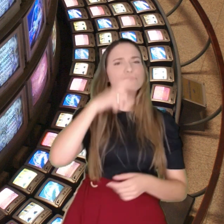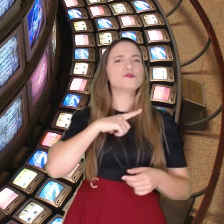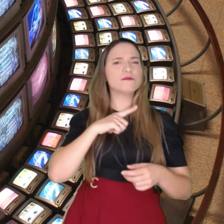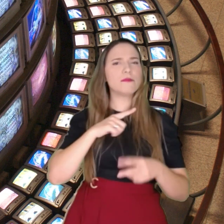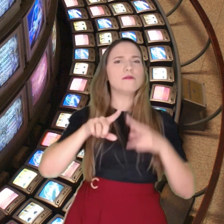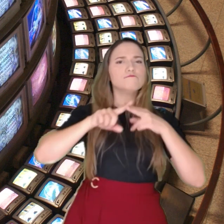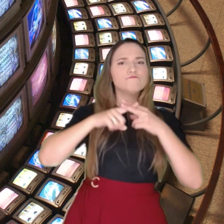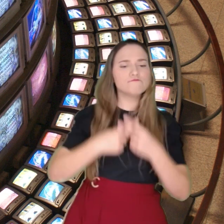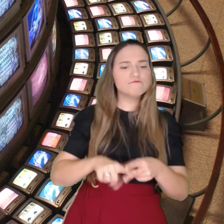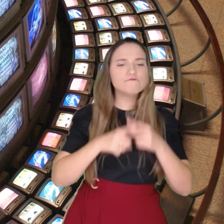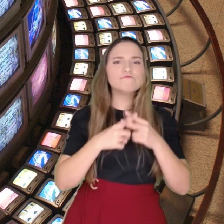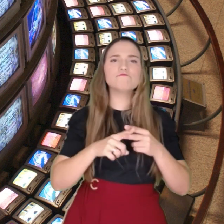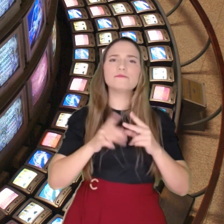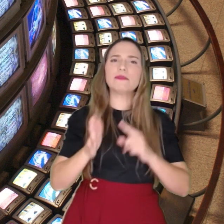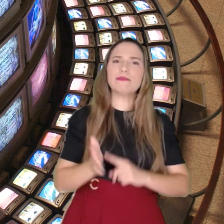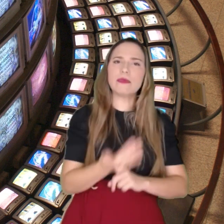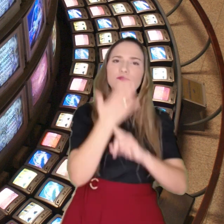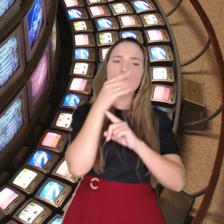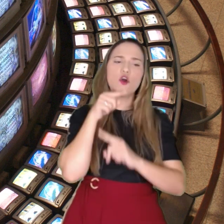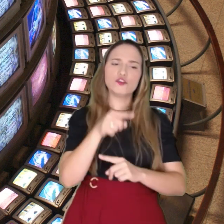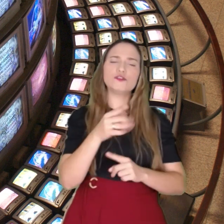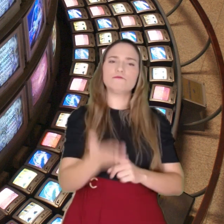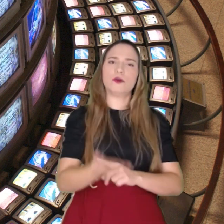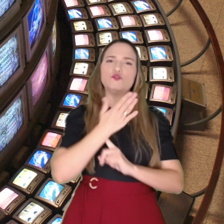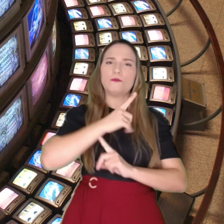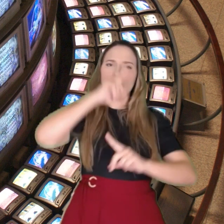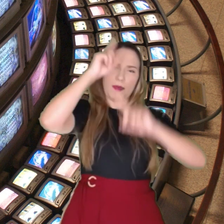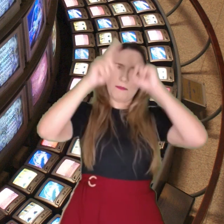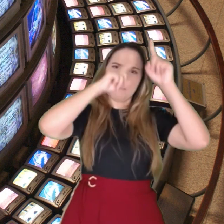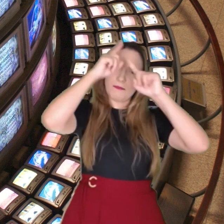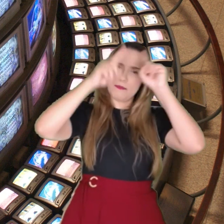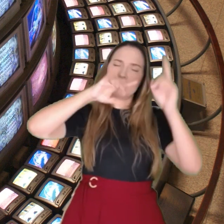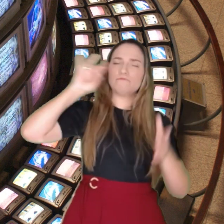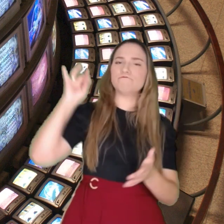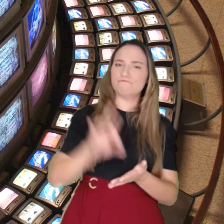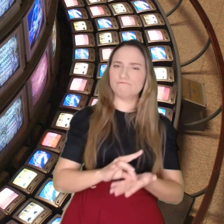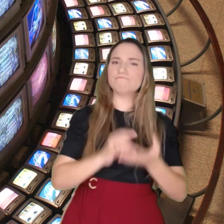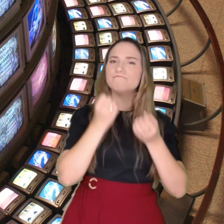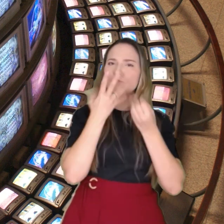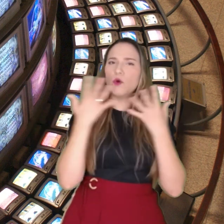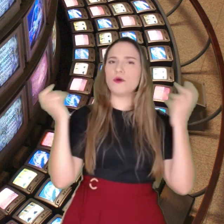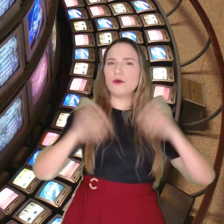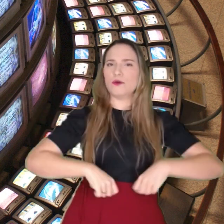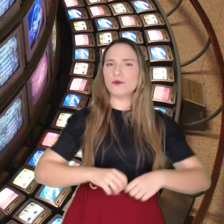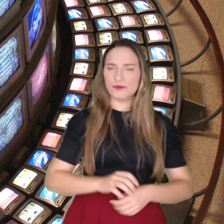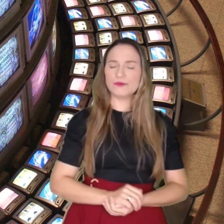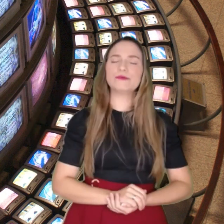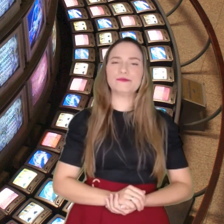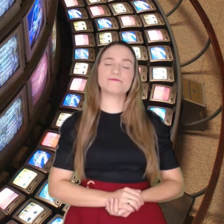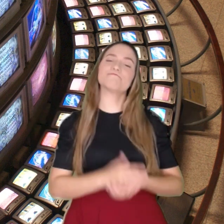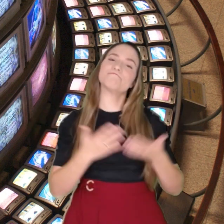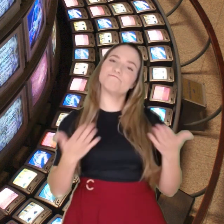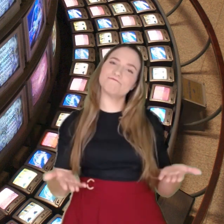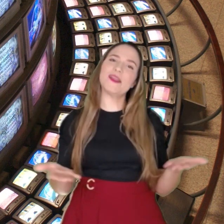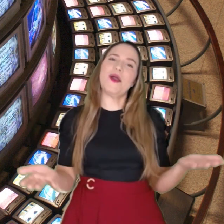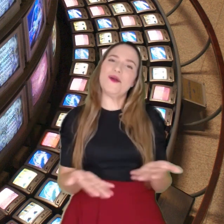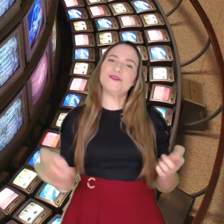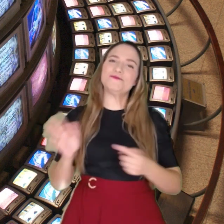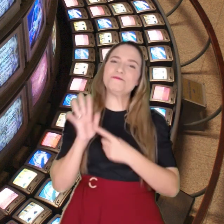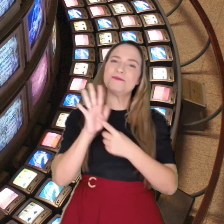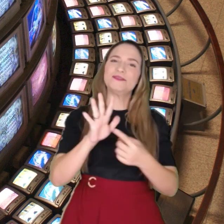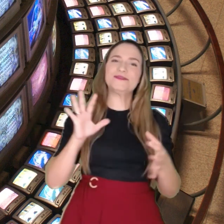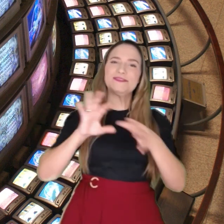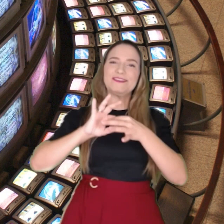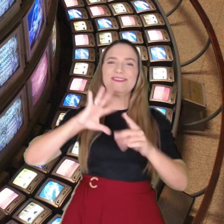Eles aprendem a usar ferramentas digitais de maneira criativa e eficaz. E esse